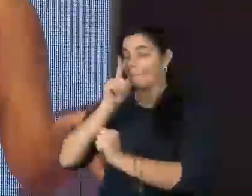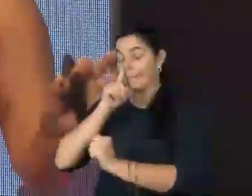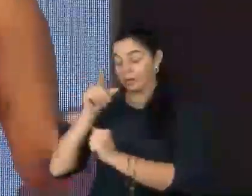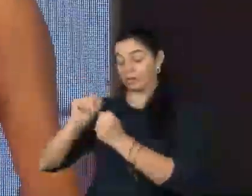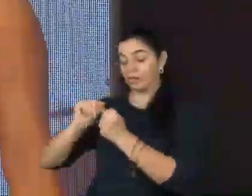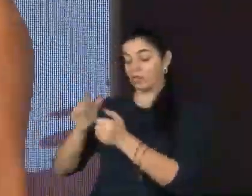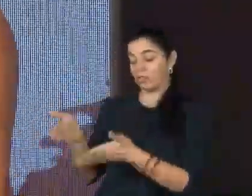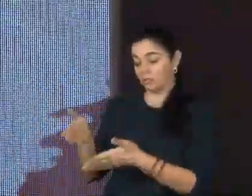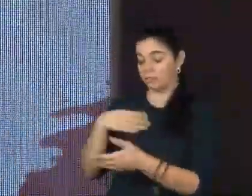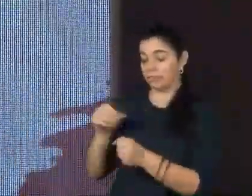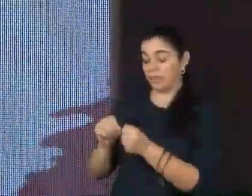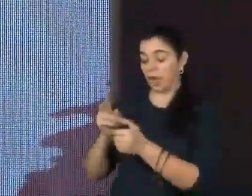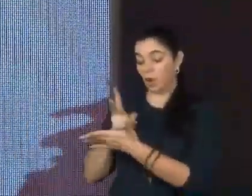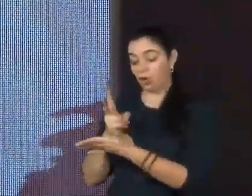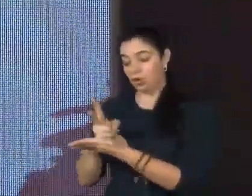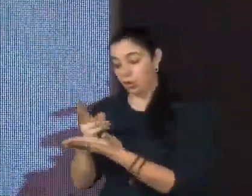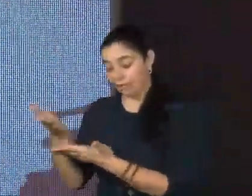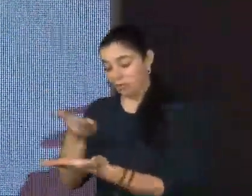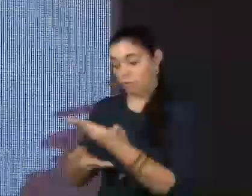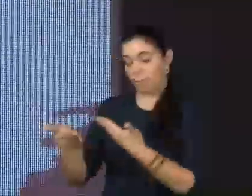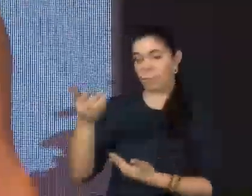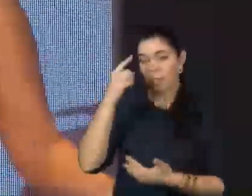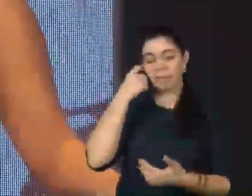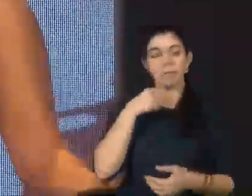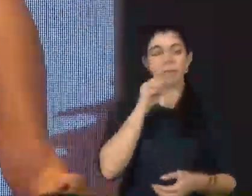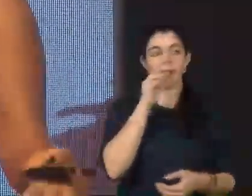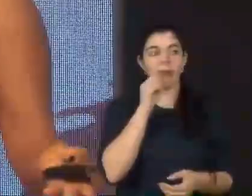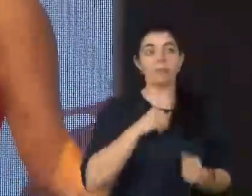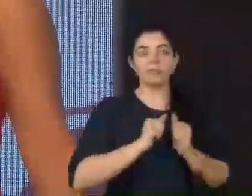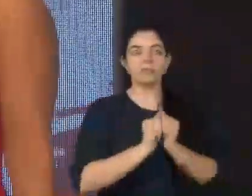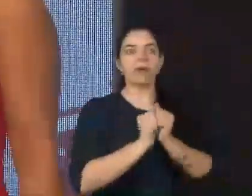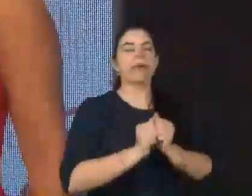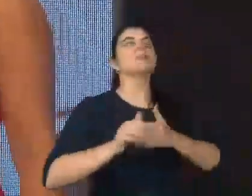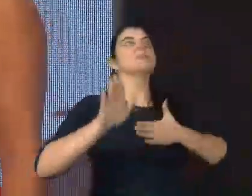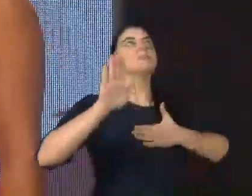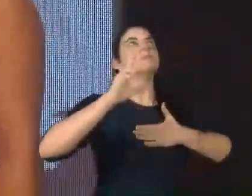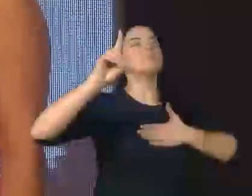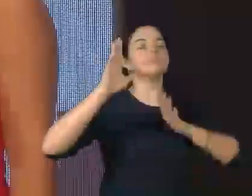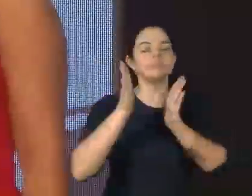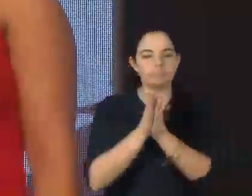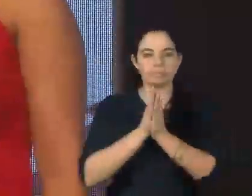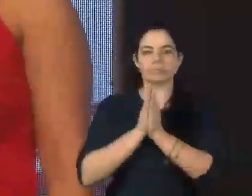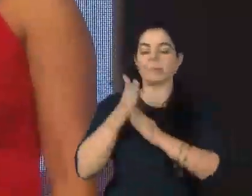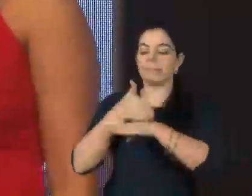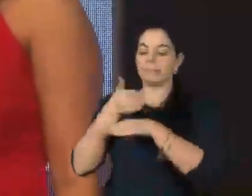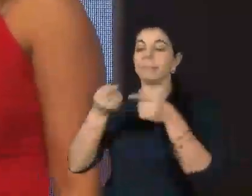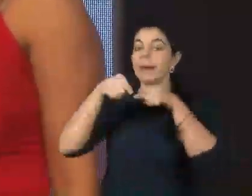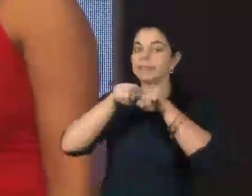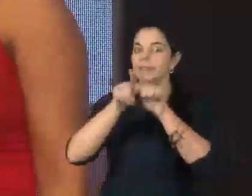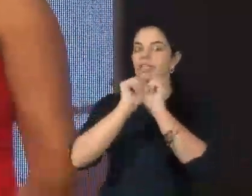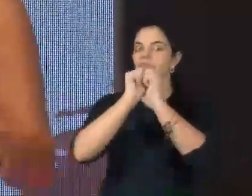protocolos de entrada para continuar fazendo atendimento. E, graças à parceria que a gente tem com as escolas, nos foi permitido